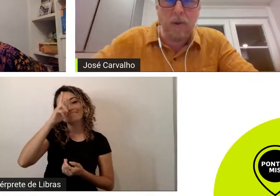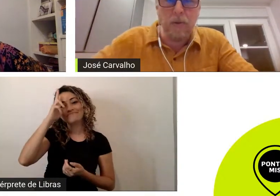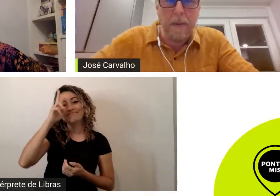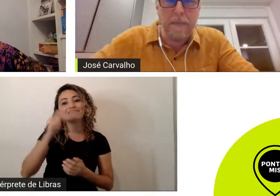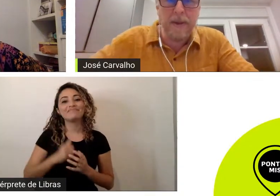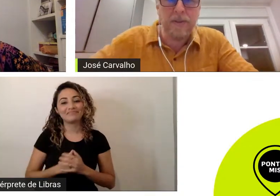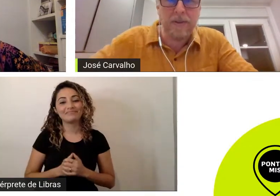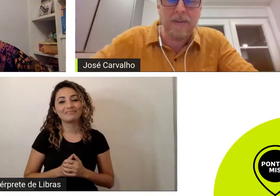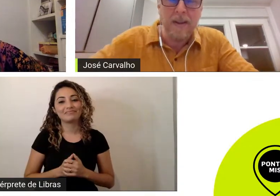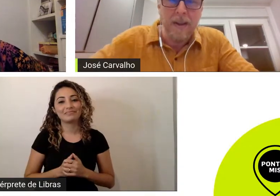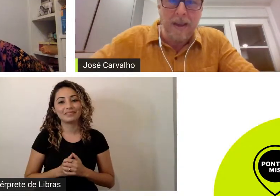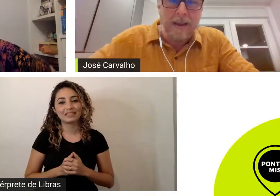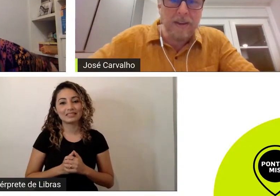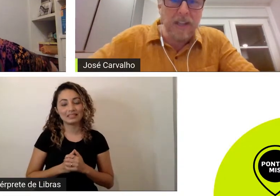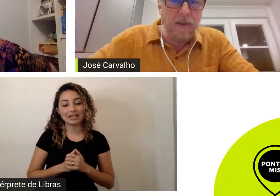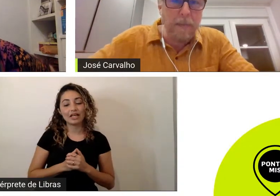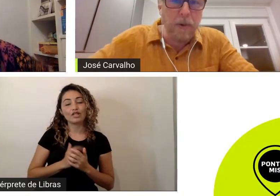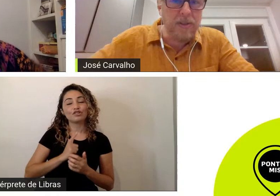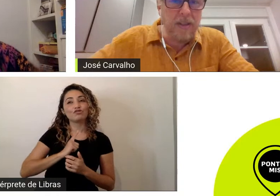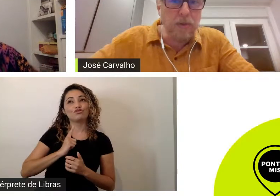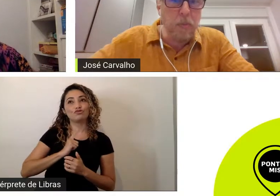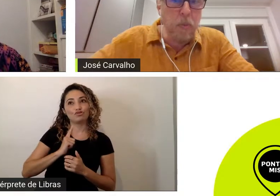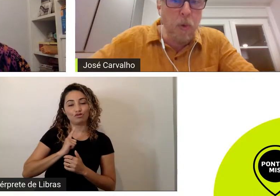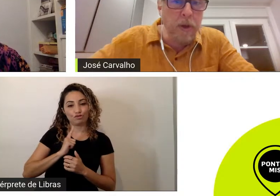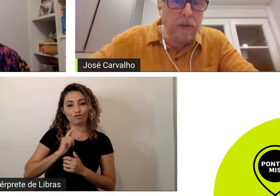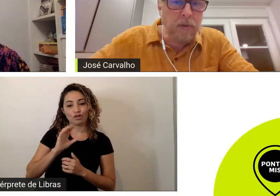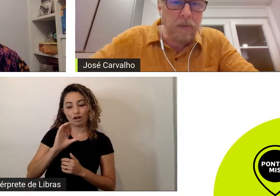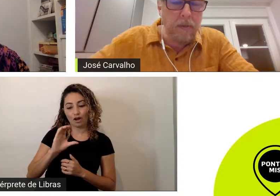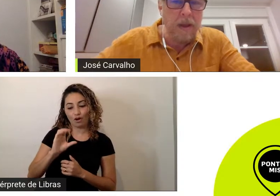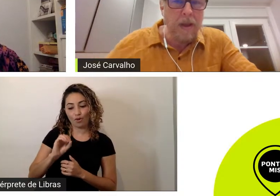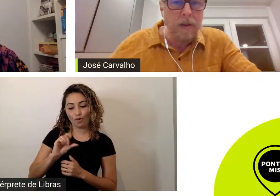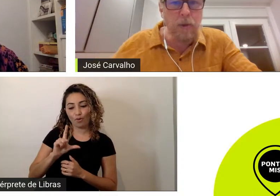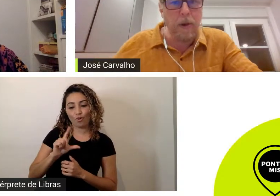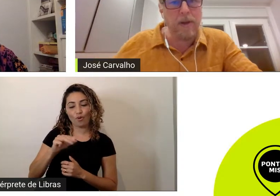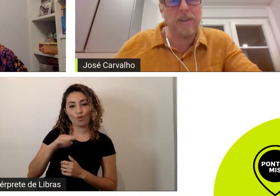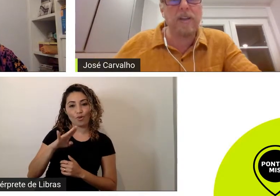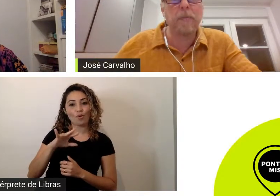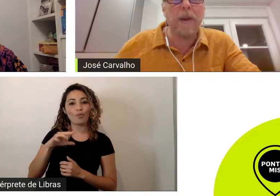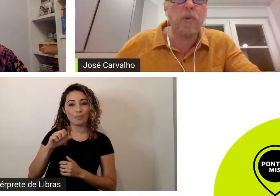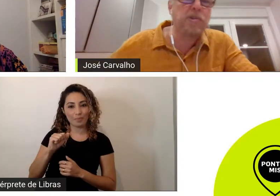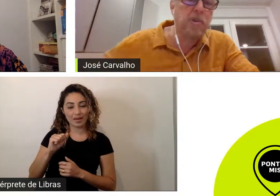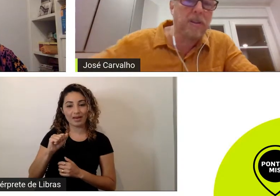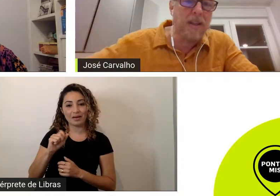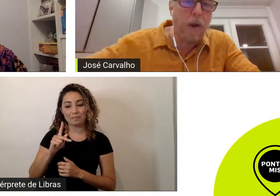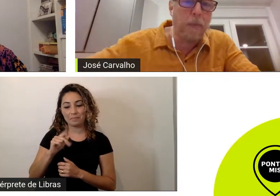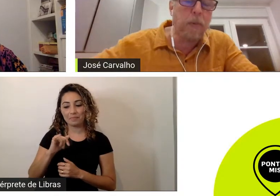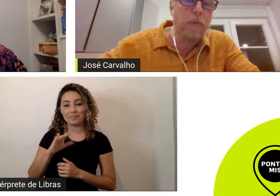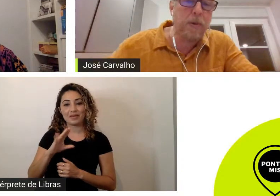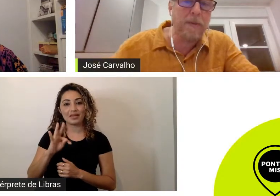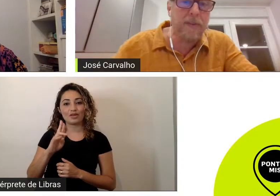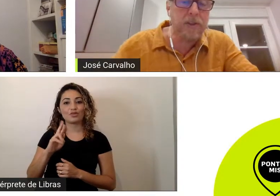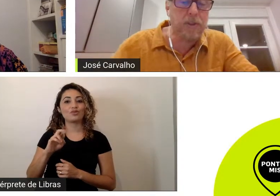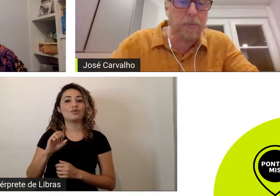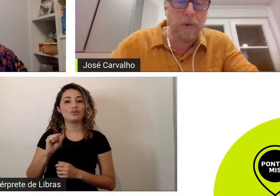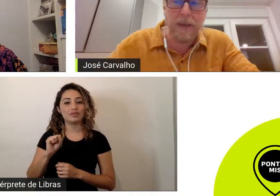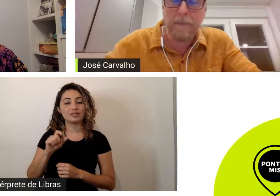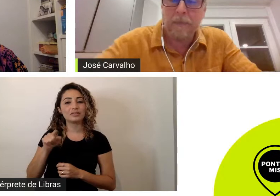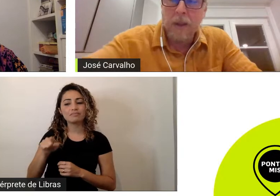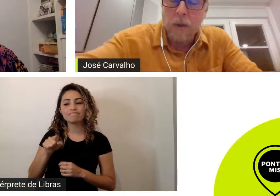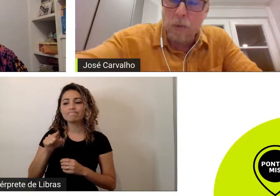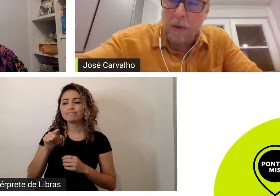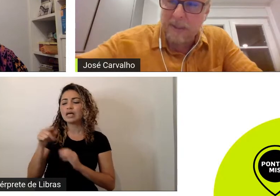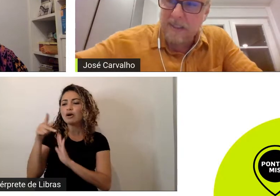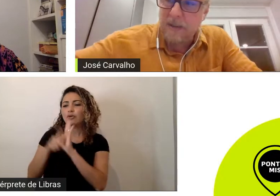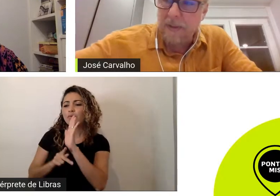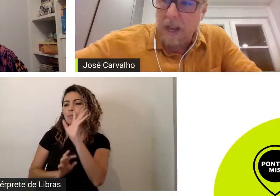época da Columbia Pictures que eles estavam apostando muito no projeto pra consolidar um público infantil porque